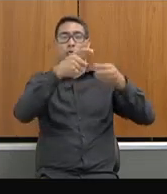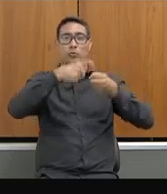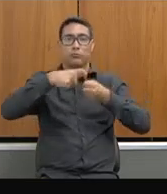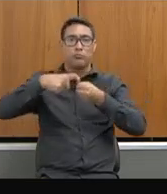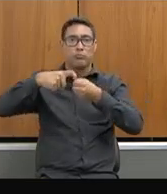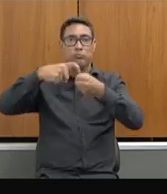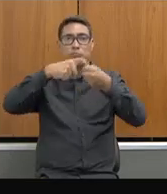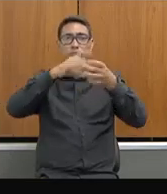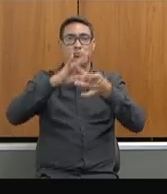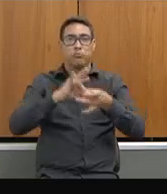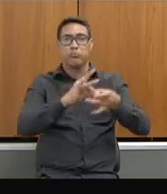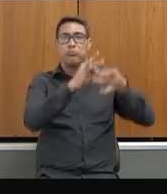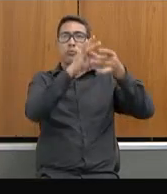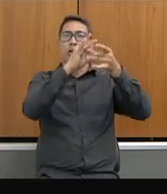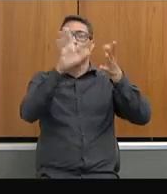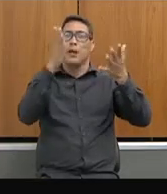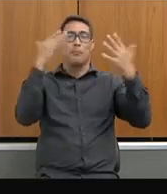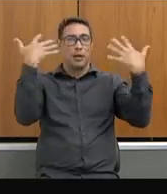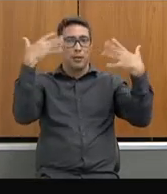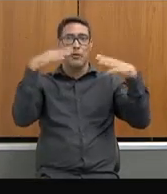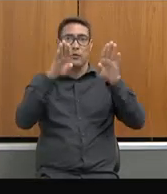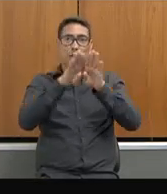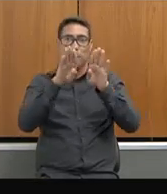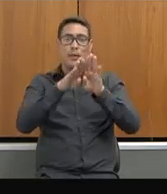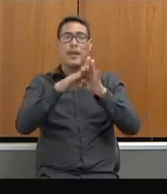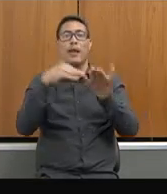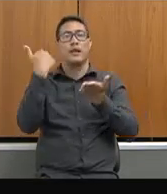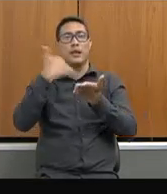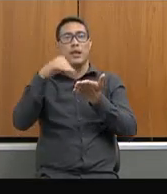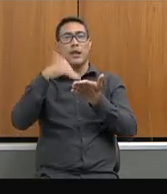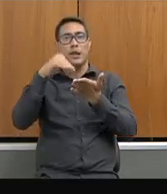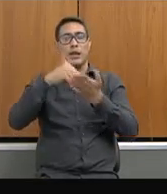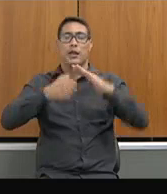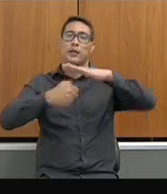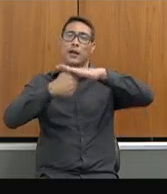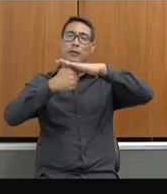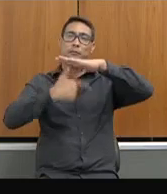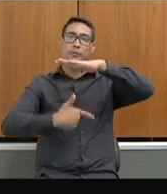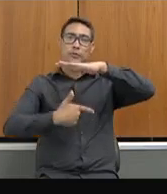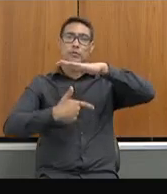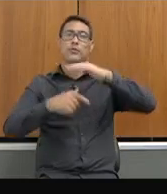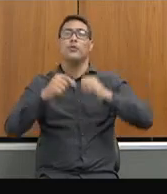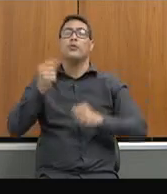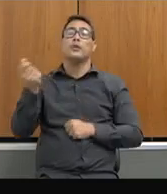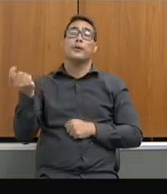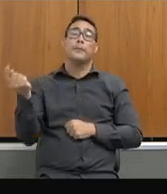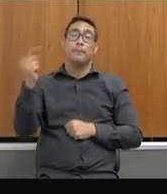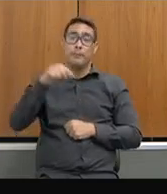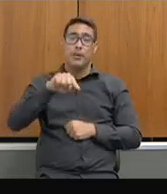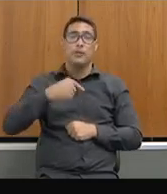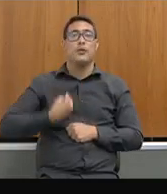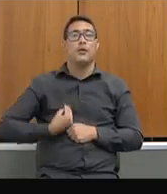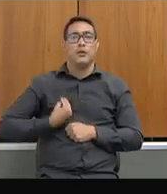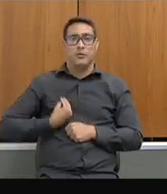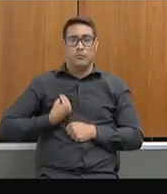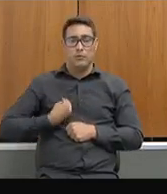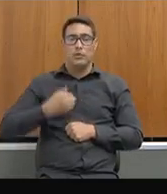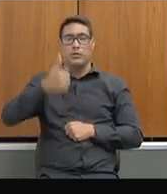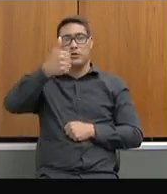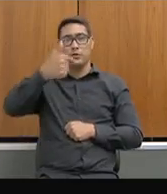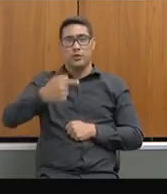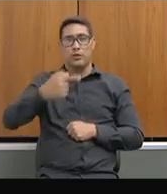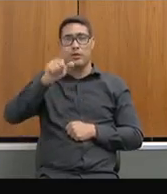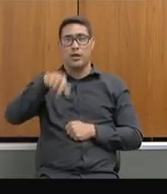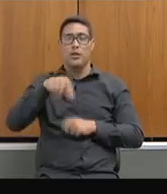parabéns à secretária de junta, Geniana, que é ela que está à frente dessas tratativas. Participamos, então, de 17 reuniões